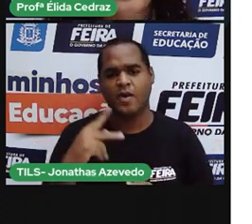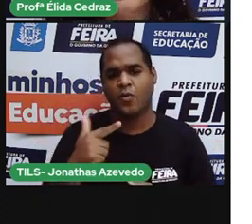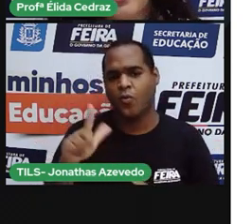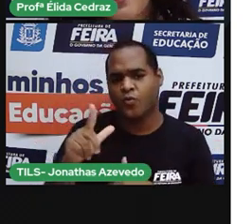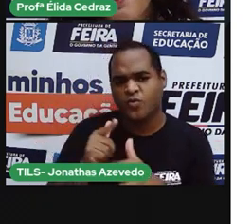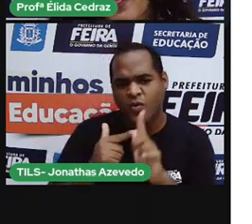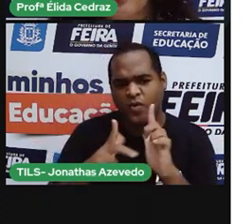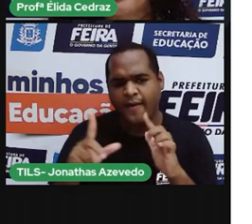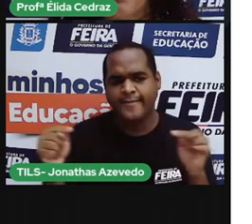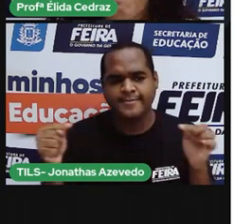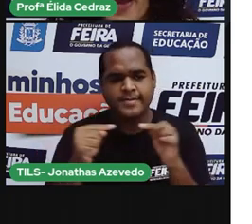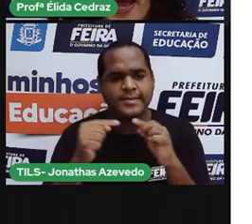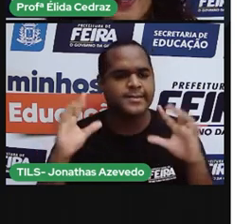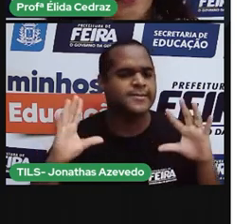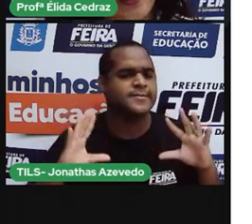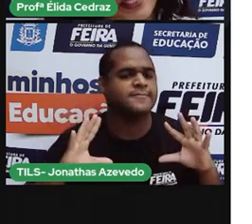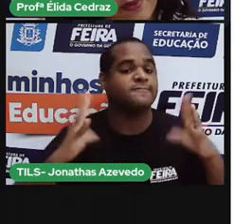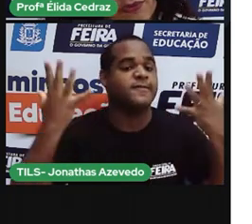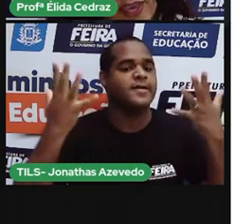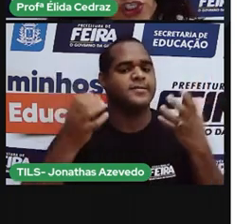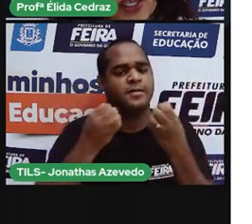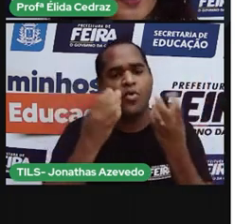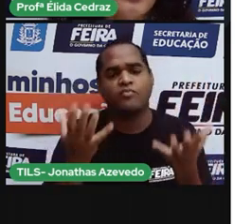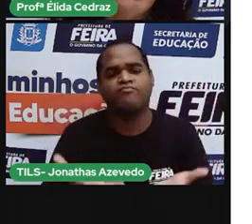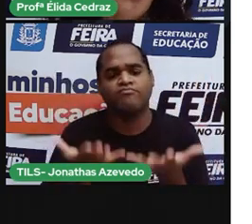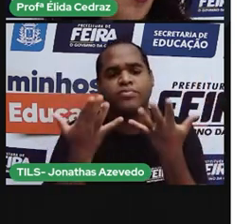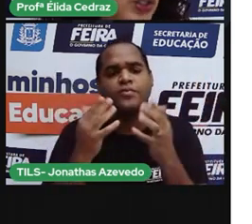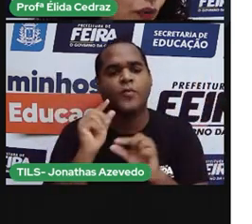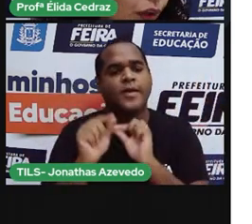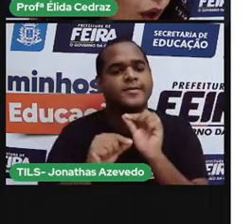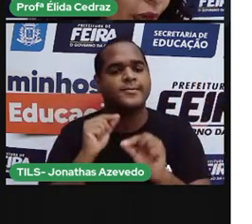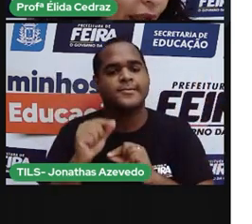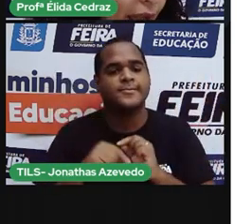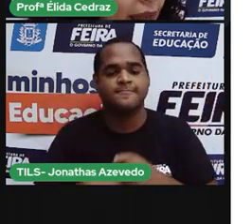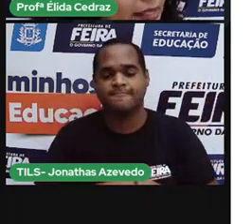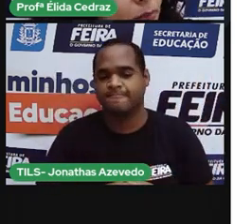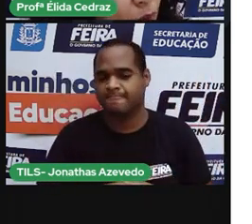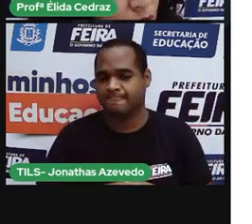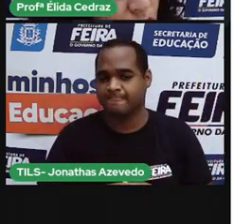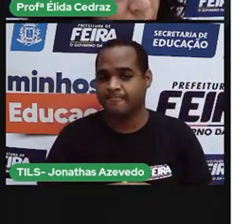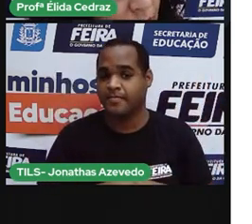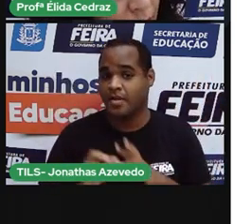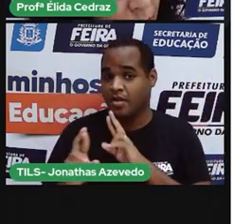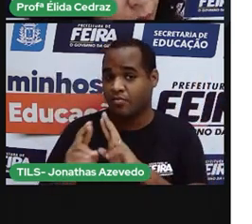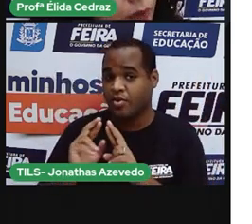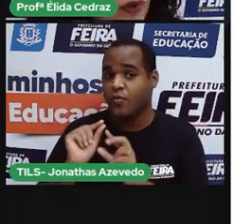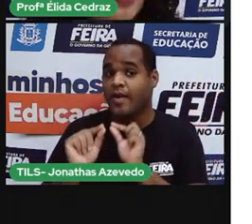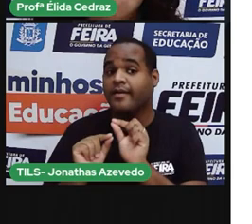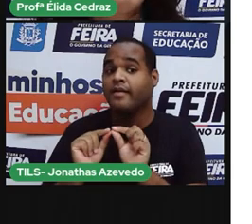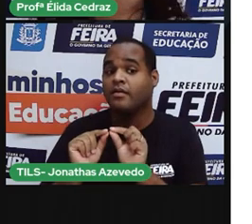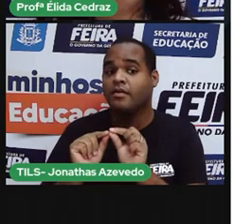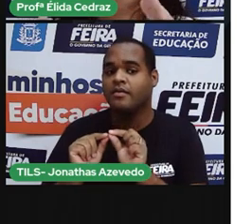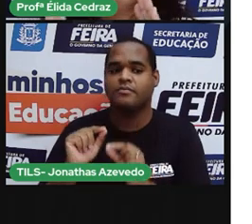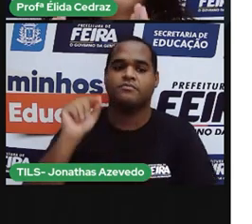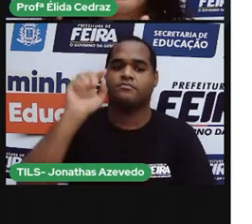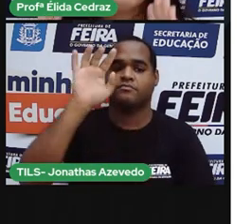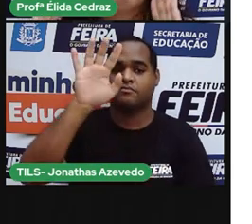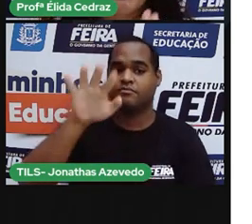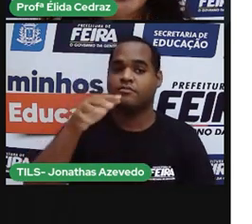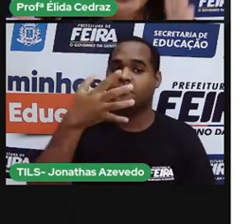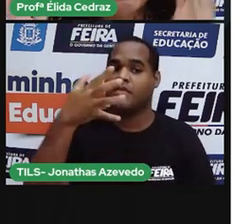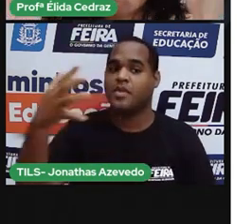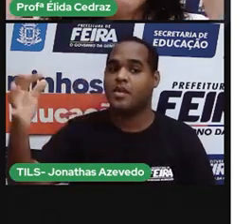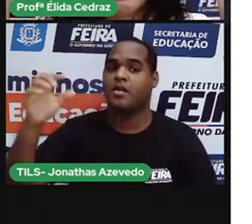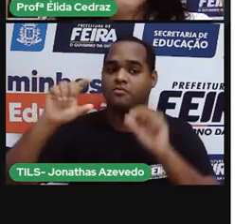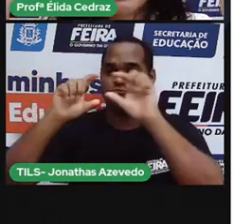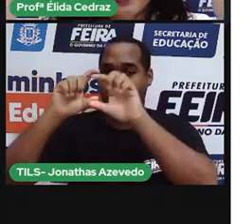outros elementos marcam essa festa? Onde eu vou colocar a reposta, minha Pró? Você vai colocar a